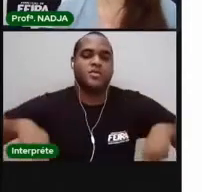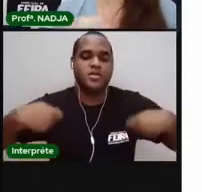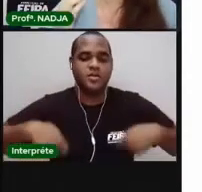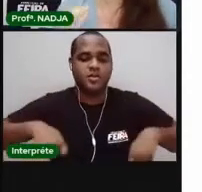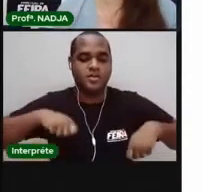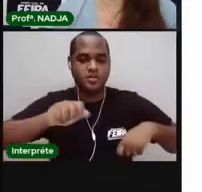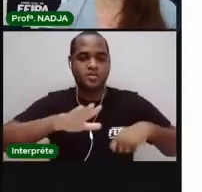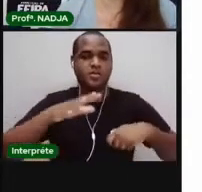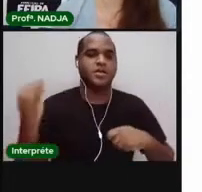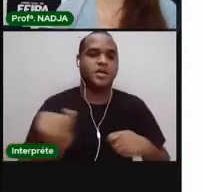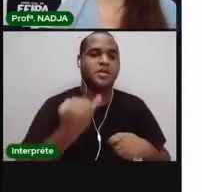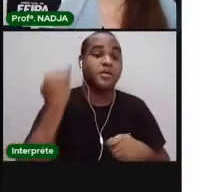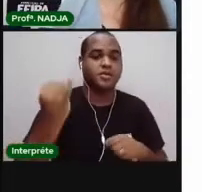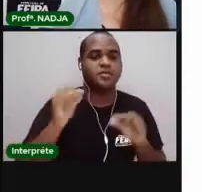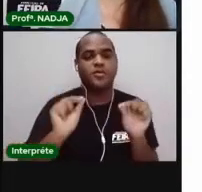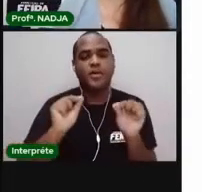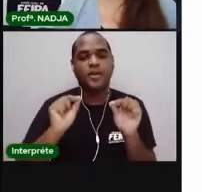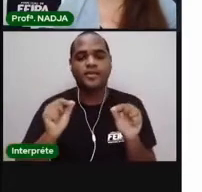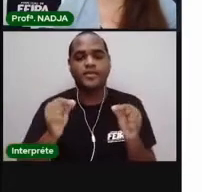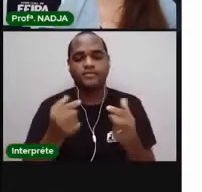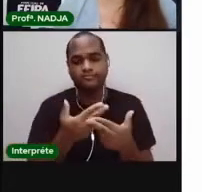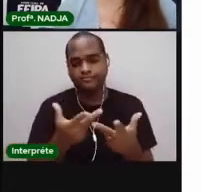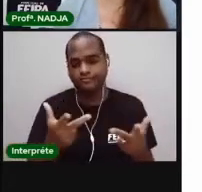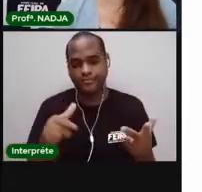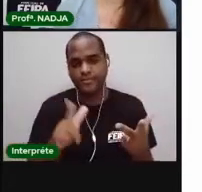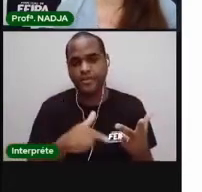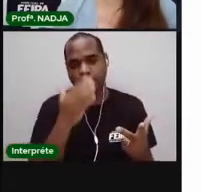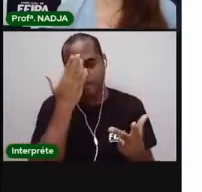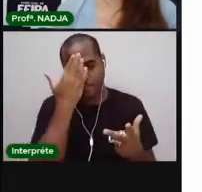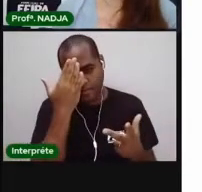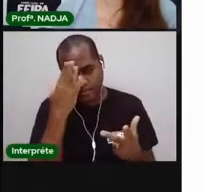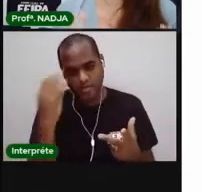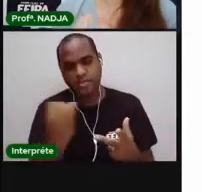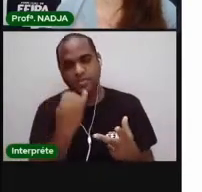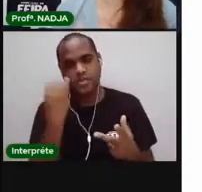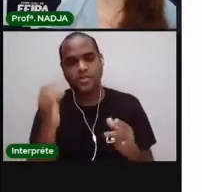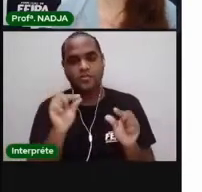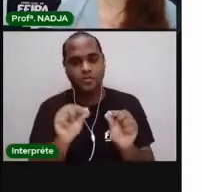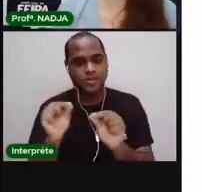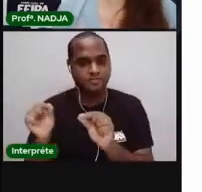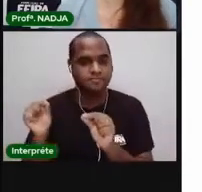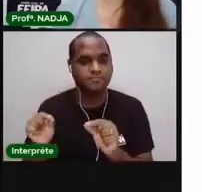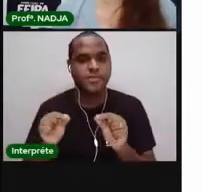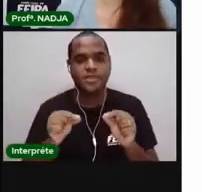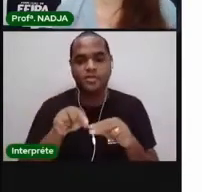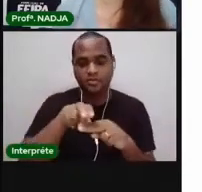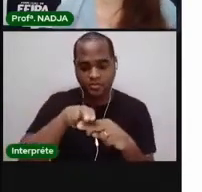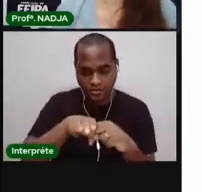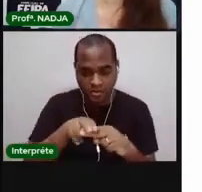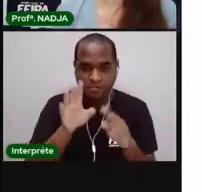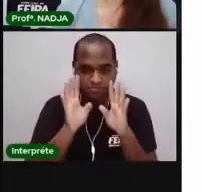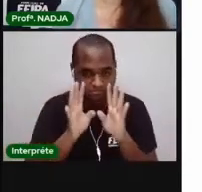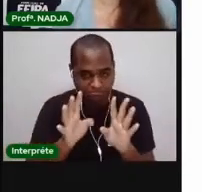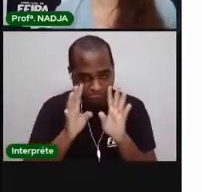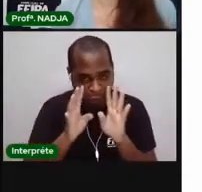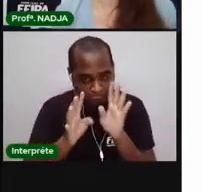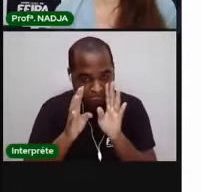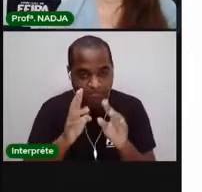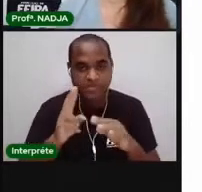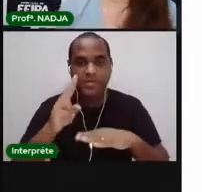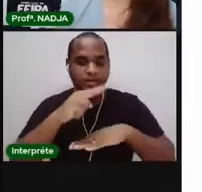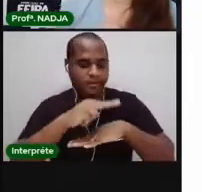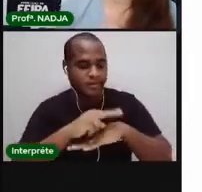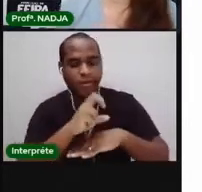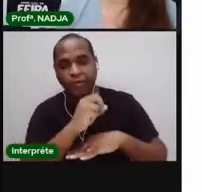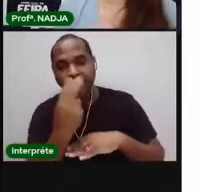que sua atenção esteja totalmente direcionada para esse estudo. Por isso, procure ficar sentado e concentrado. Deitar